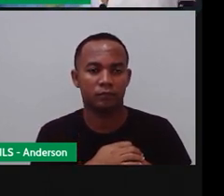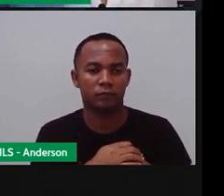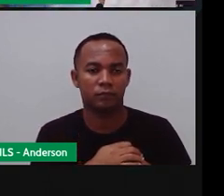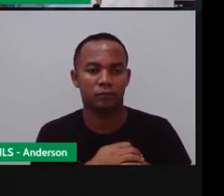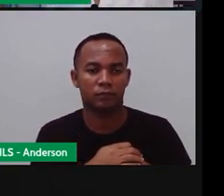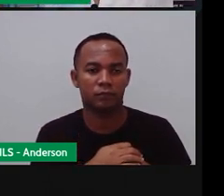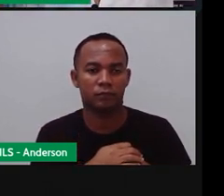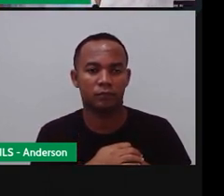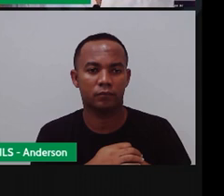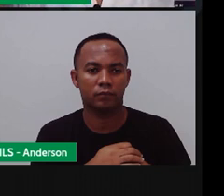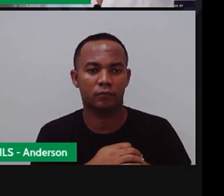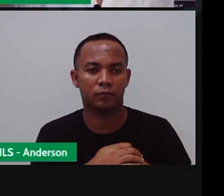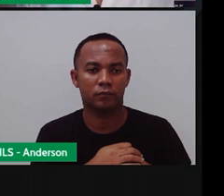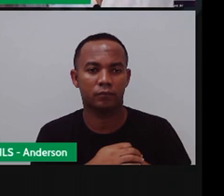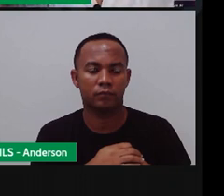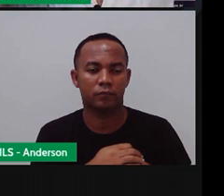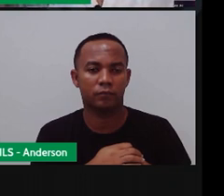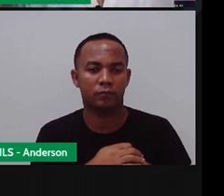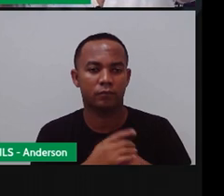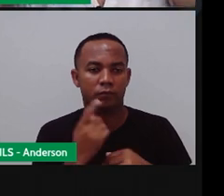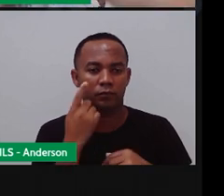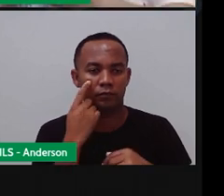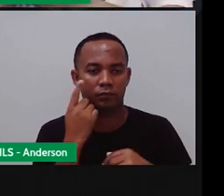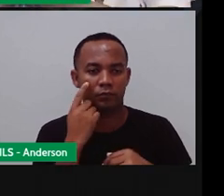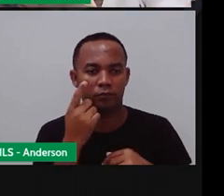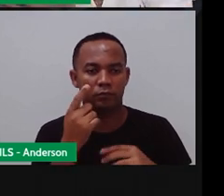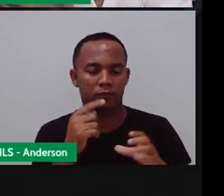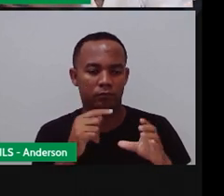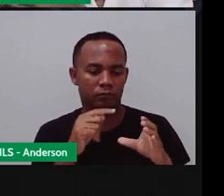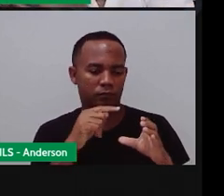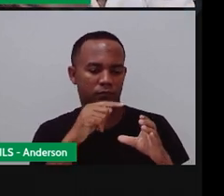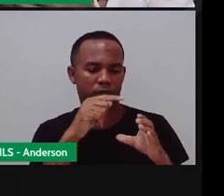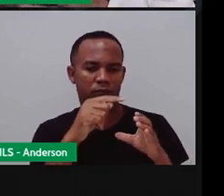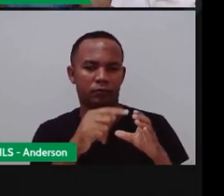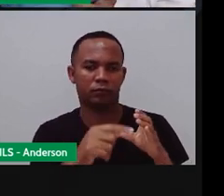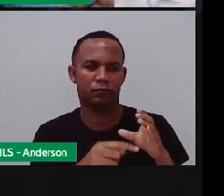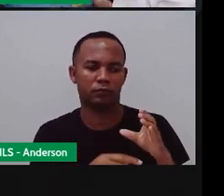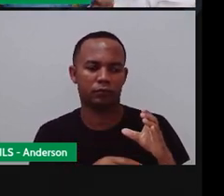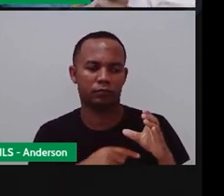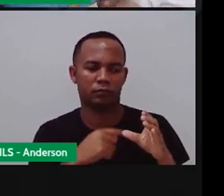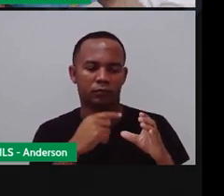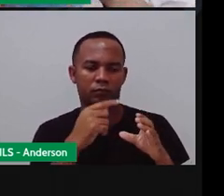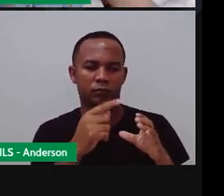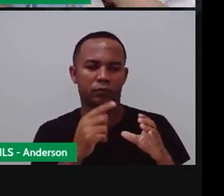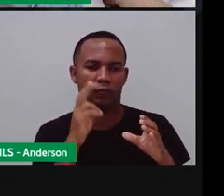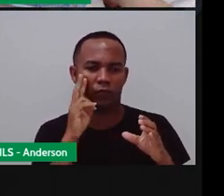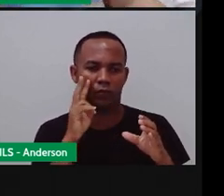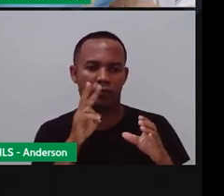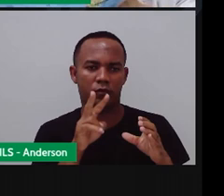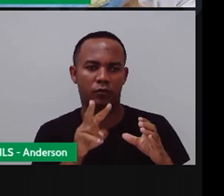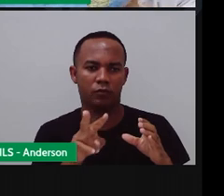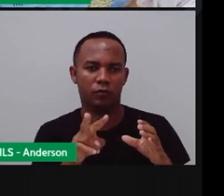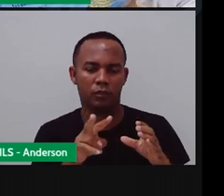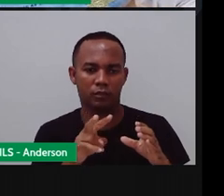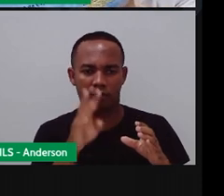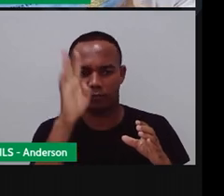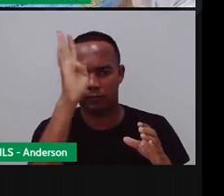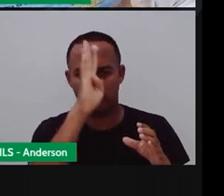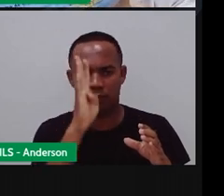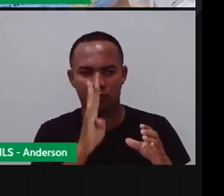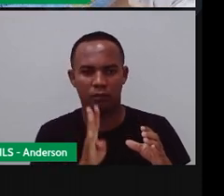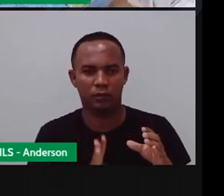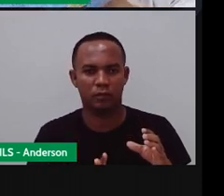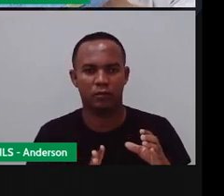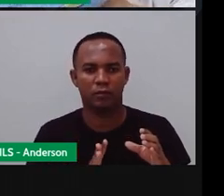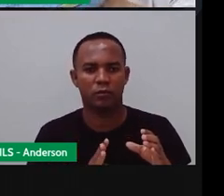O hemisfério norte é essa parte aqui de cima e o hemisfério sul é essa parte aqui de baixo Se a gente olhar aqui o Brasil ele